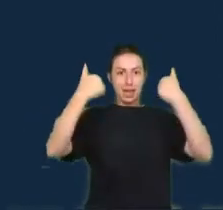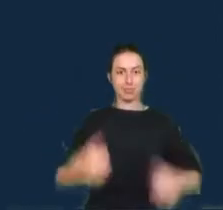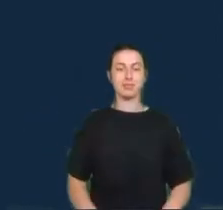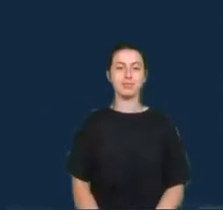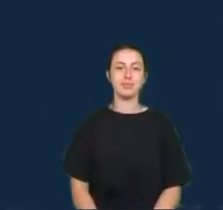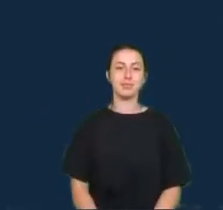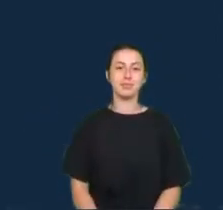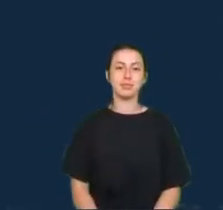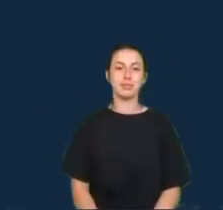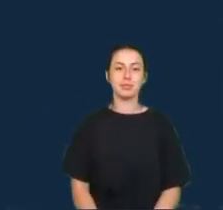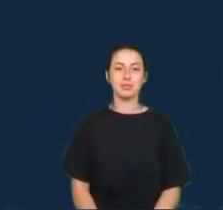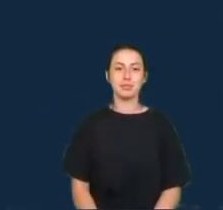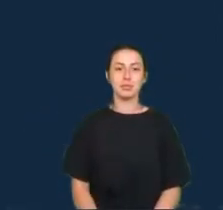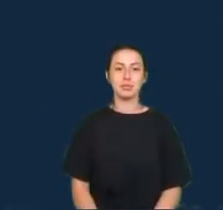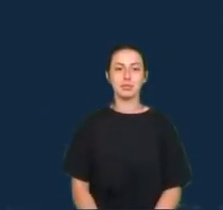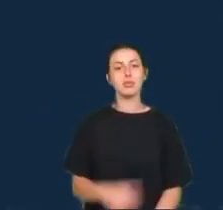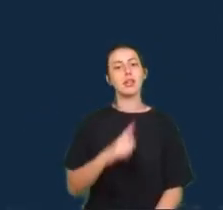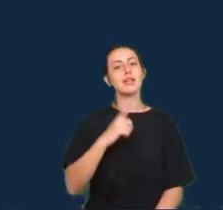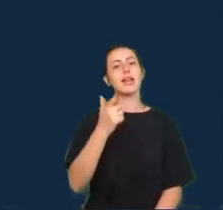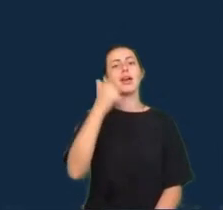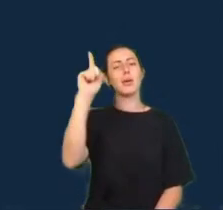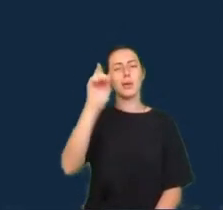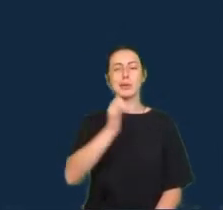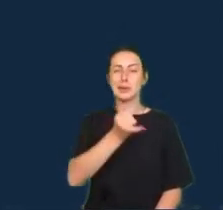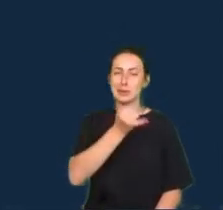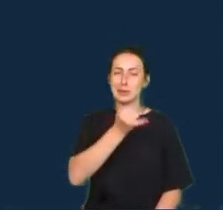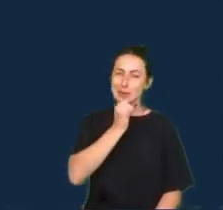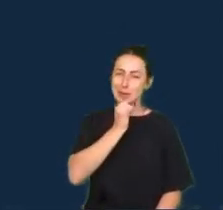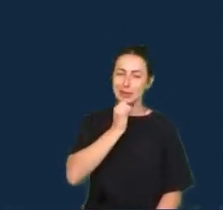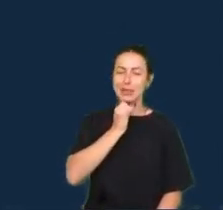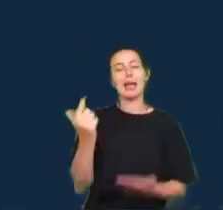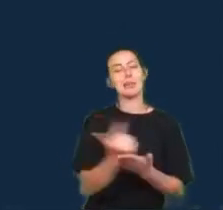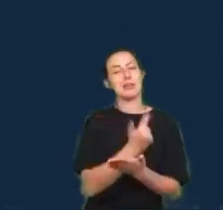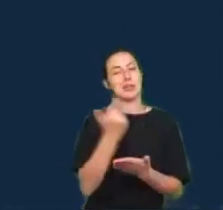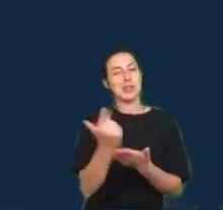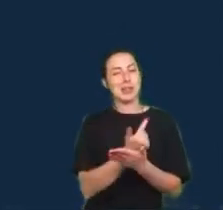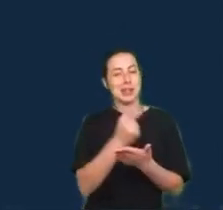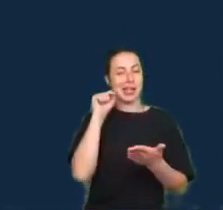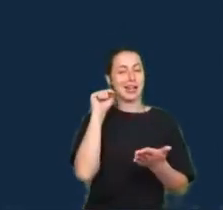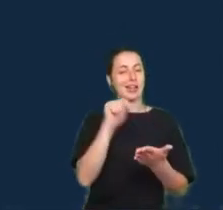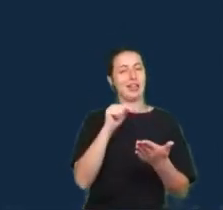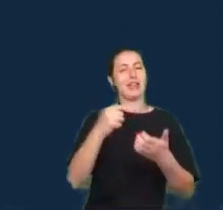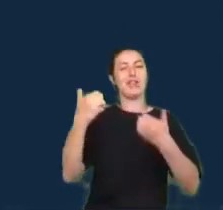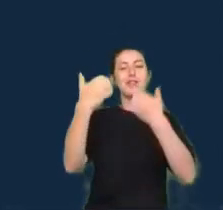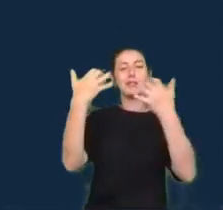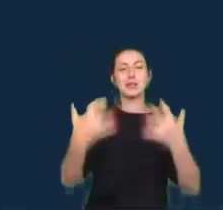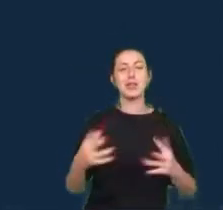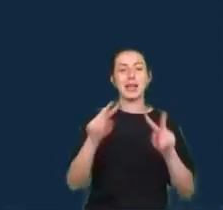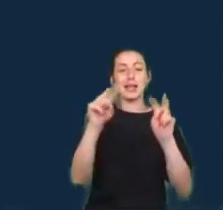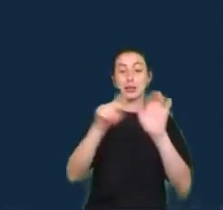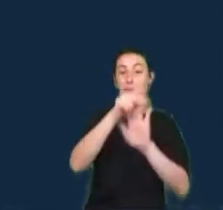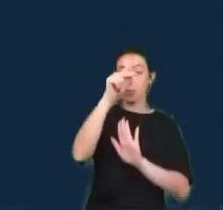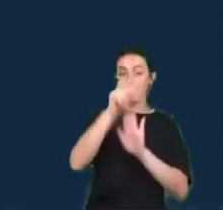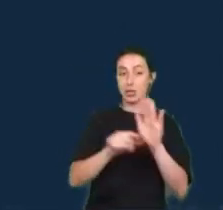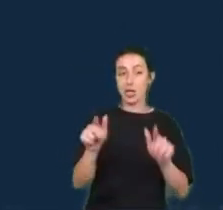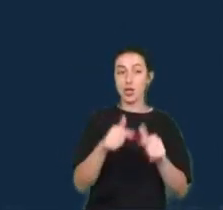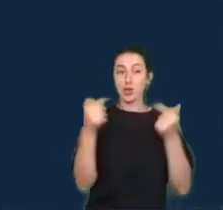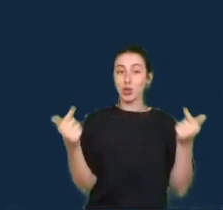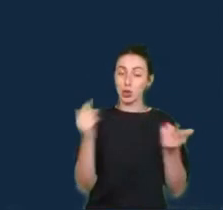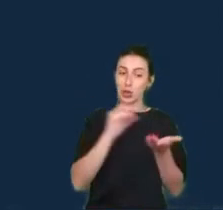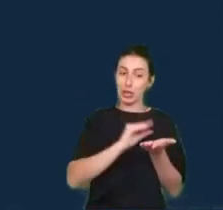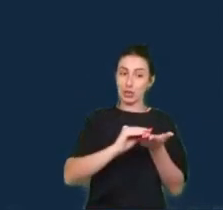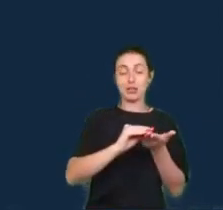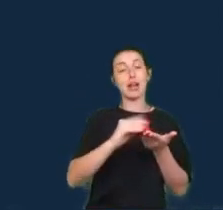Há vários outros exemplos no livro sobre como os projetos de jornalismo de dados poderiam estar alinhados com